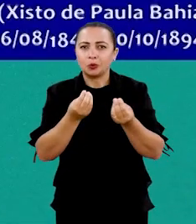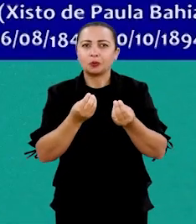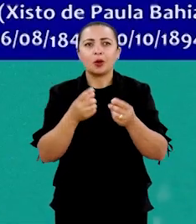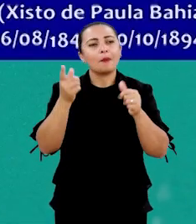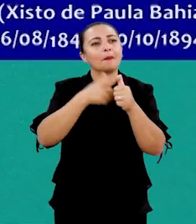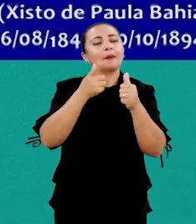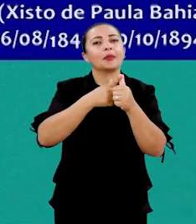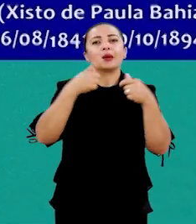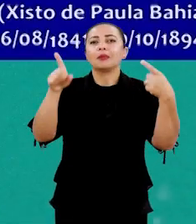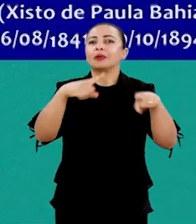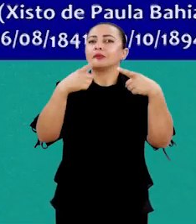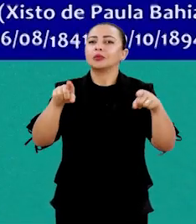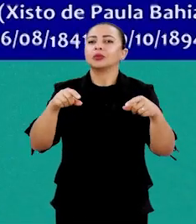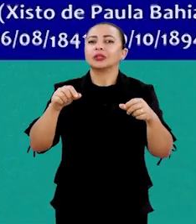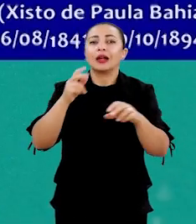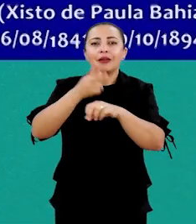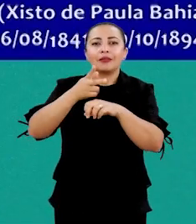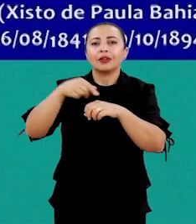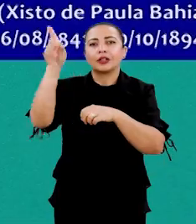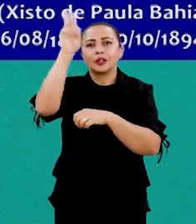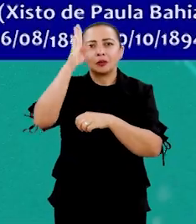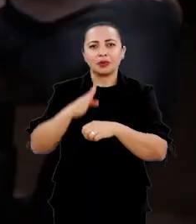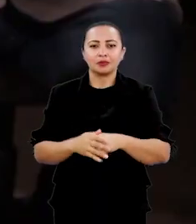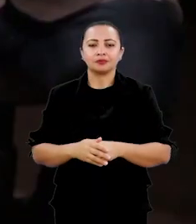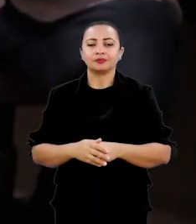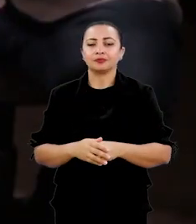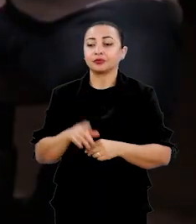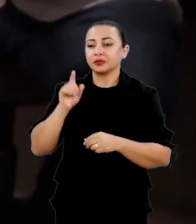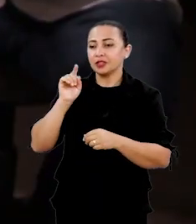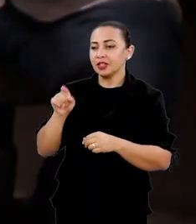como a primeira música gravada no Brasil